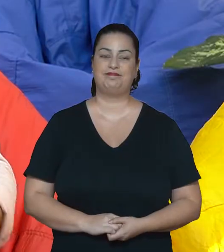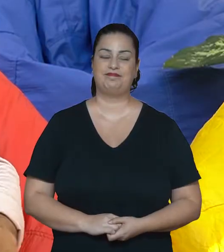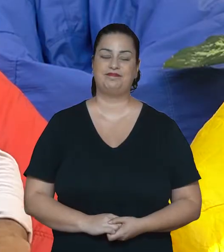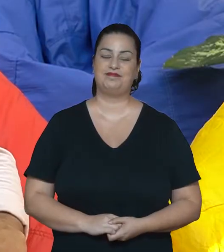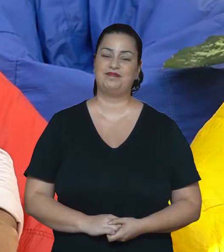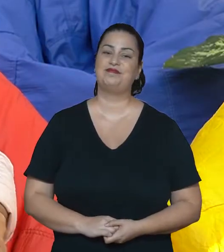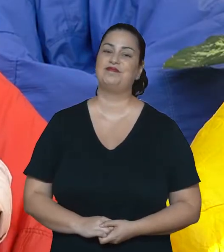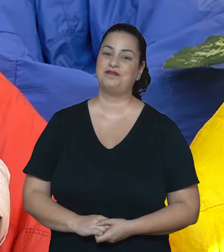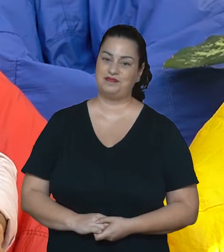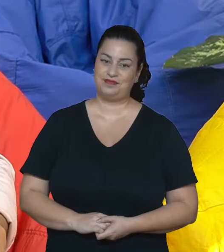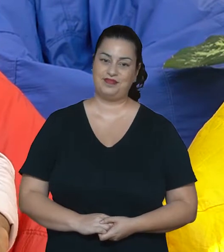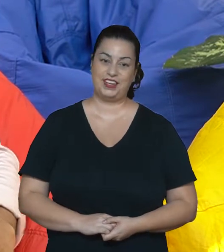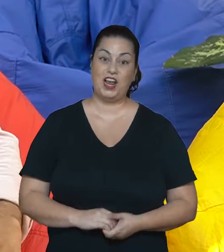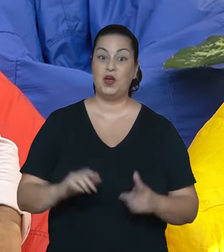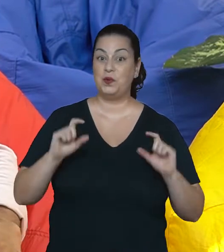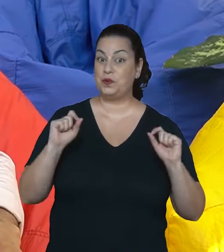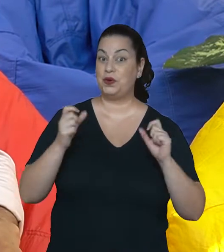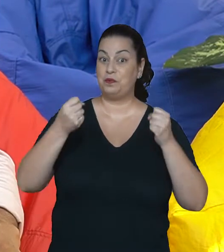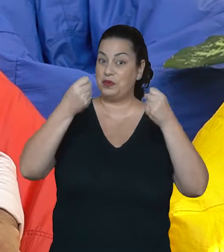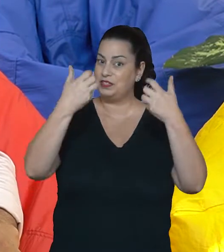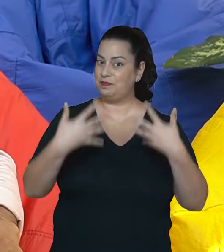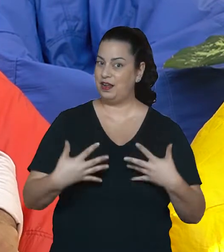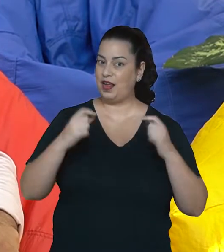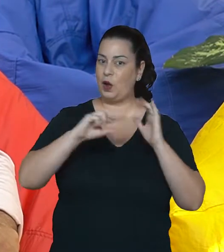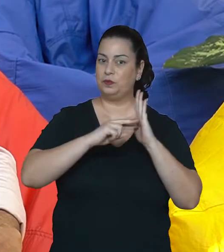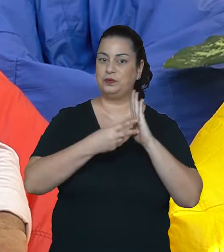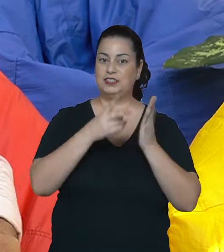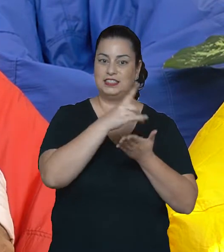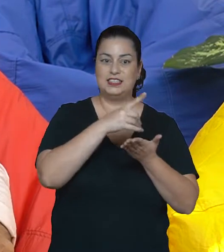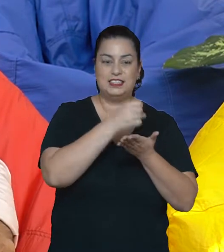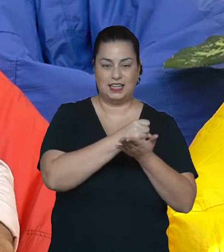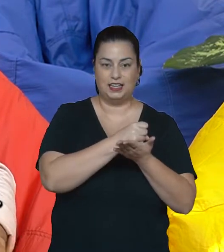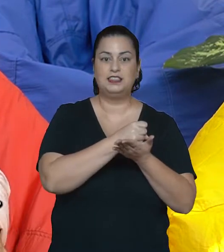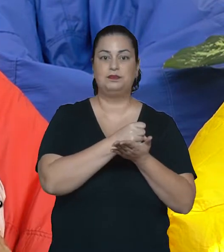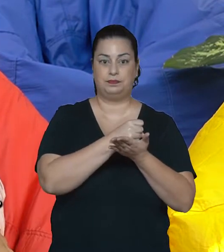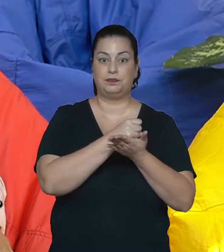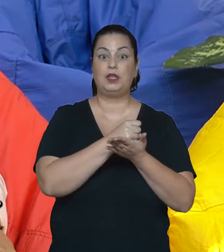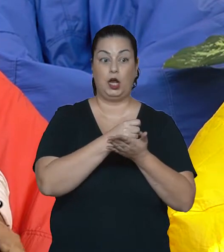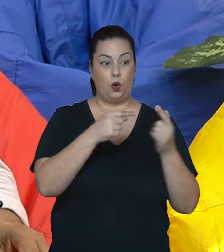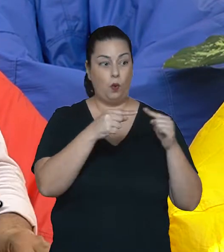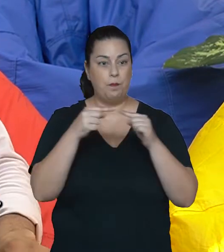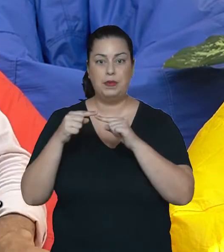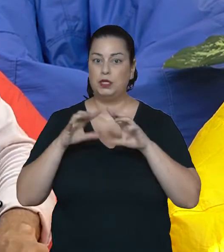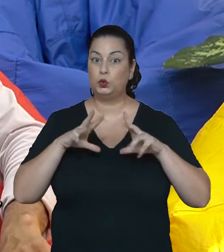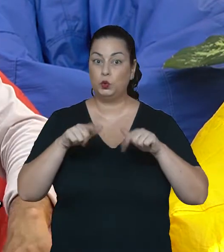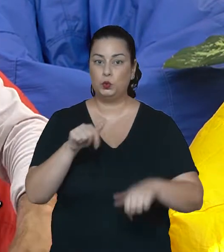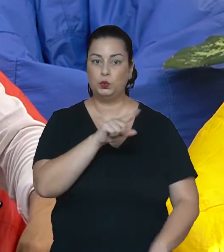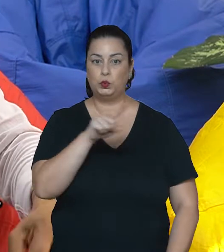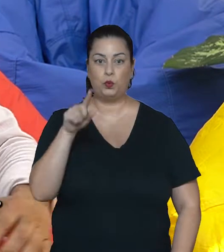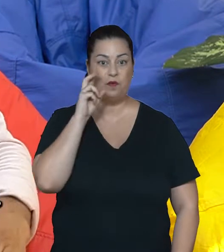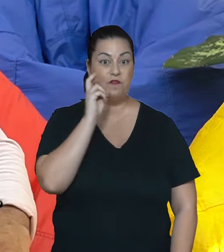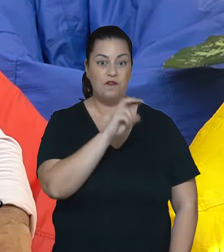Então, pessoal, o a gente poderia dizer o que é design? Design está em quase tudo que a gente vê e também